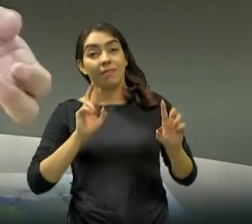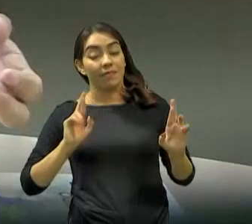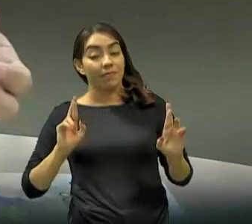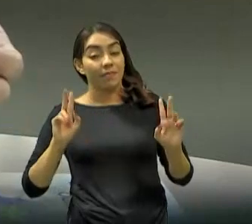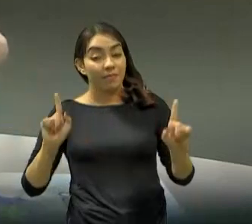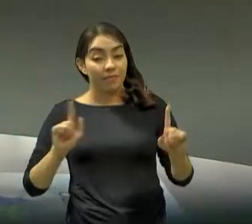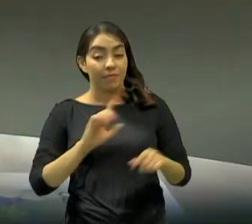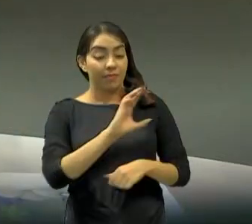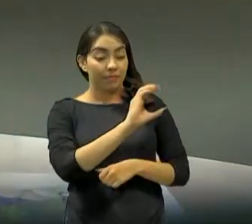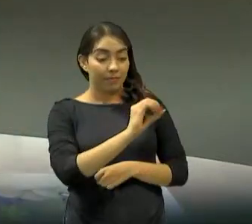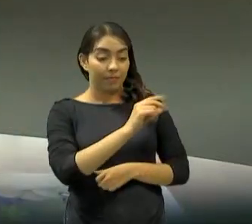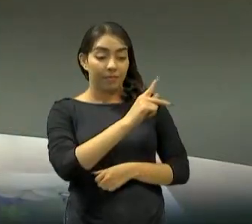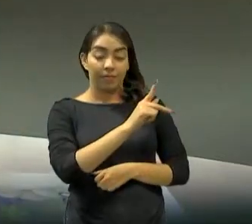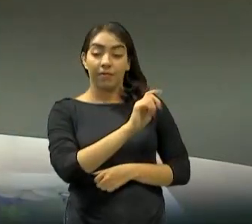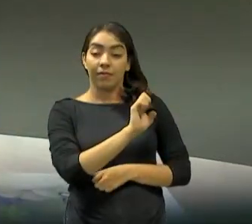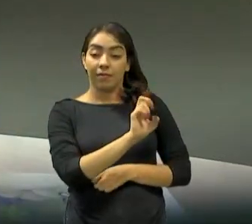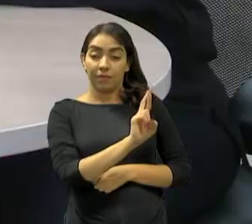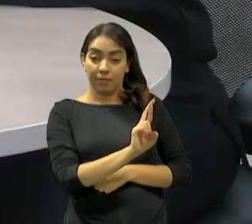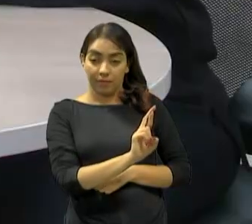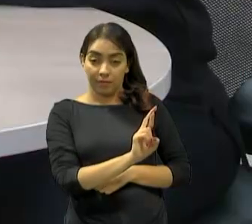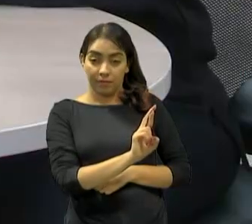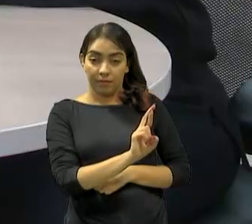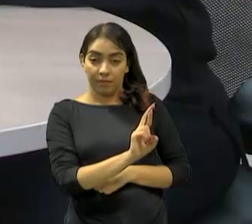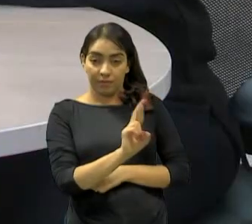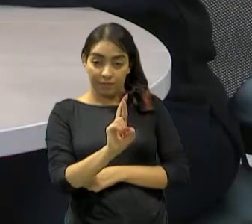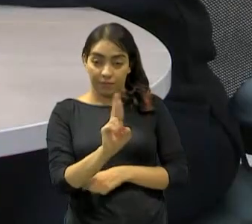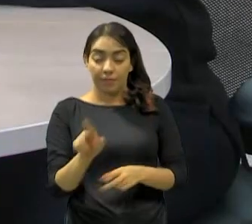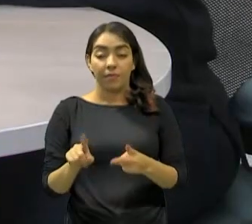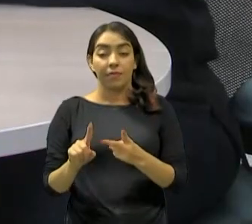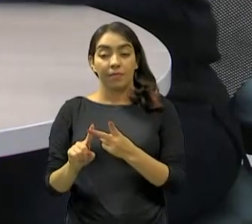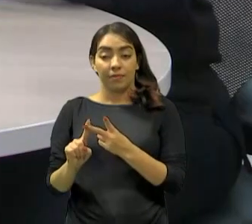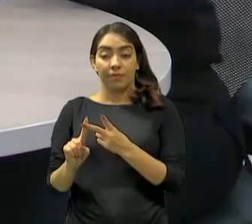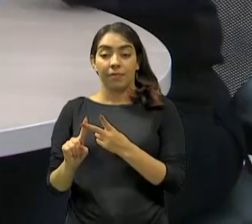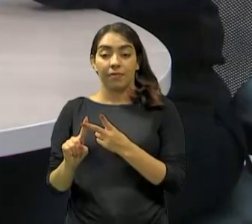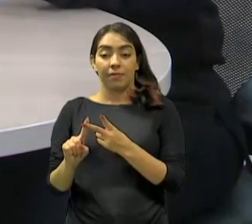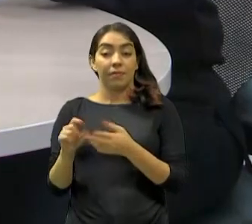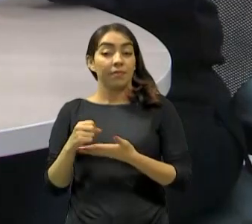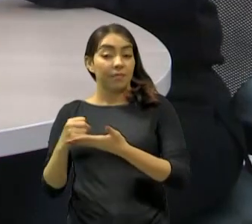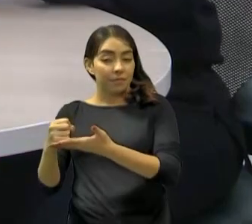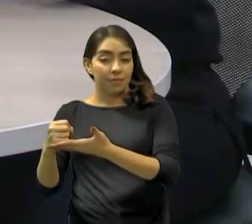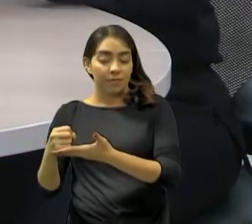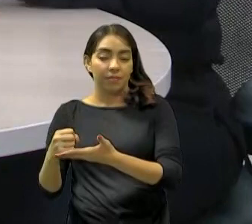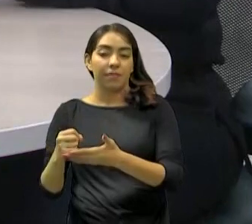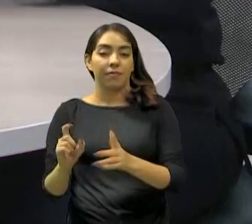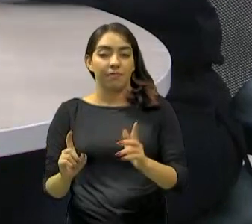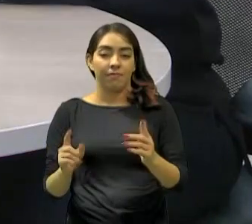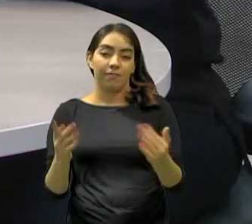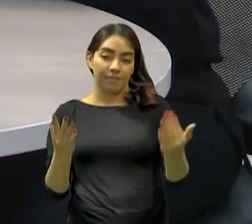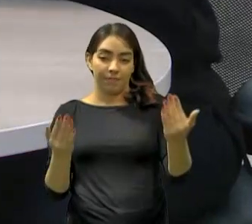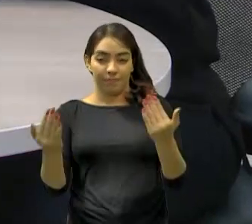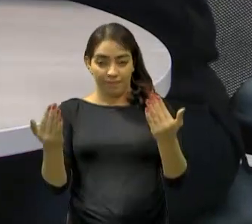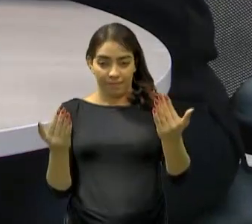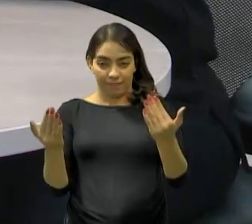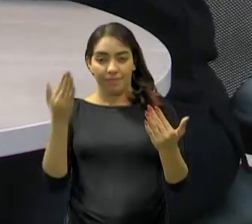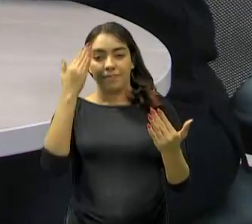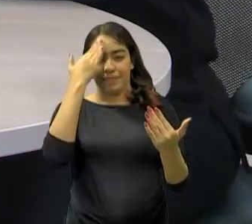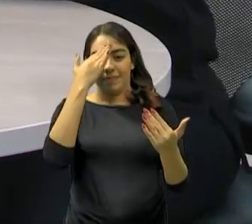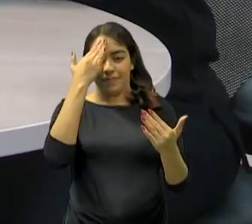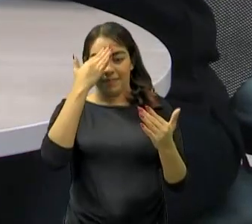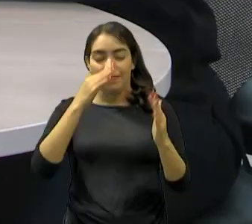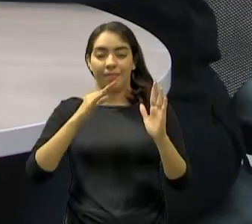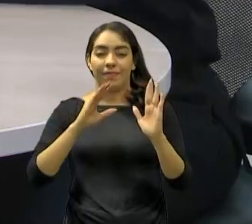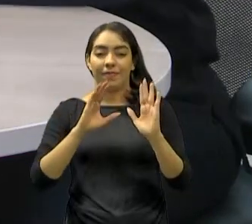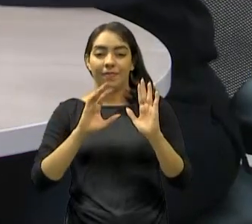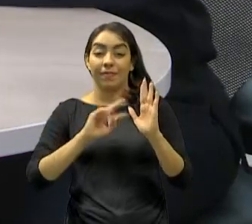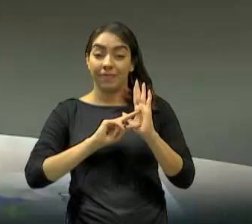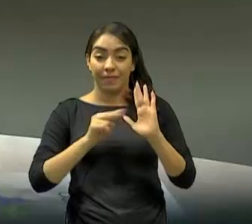colaboro e colaboro nas organizações. Então, esse é o sentido de cooperação que você quis trazer aqui